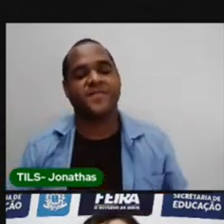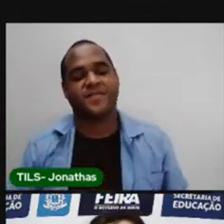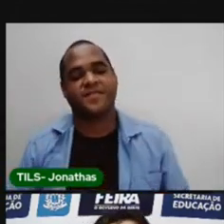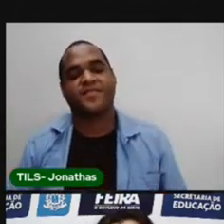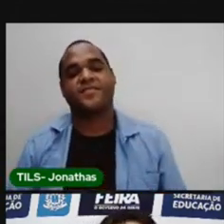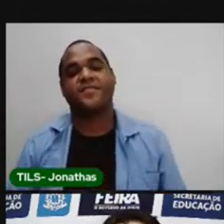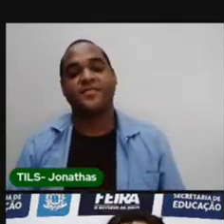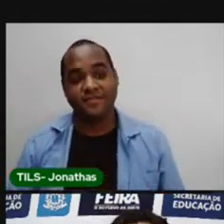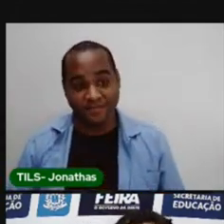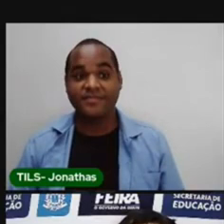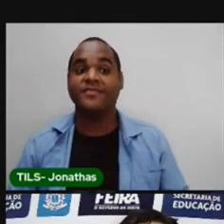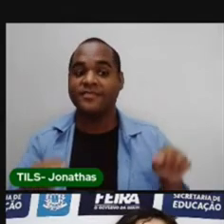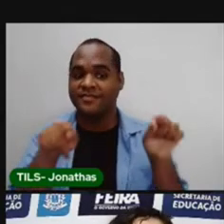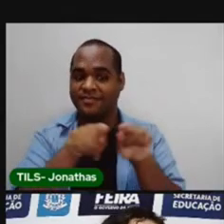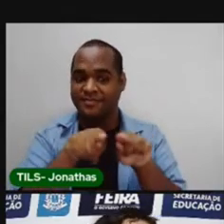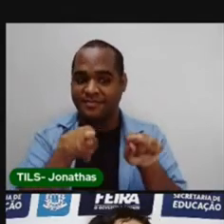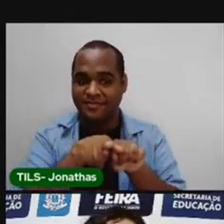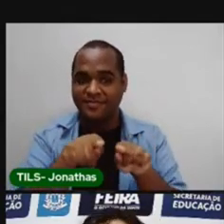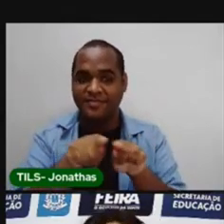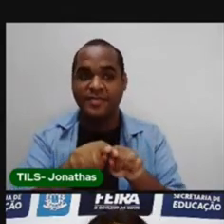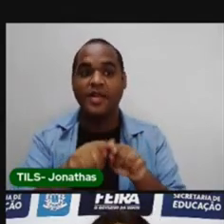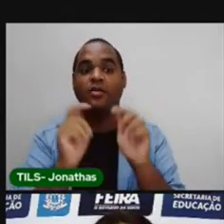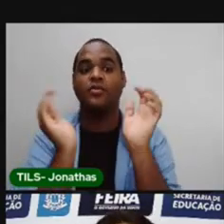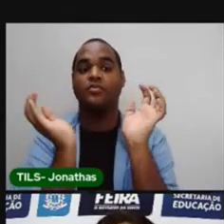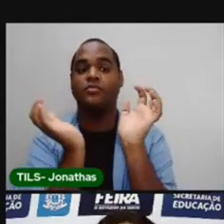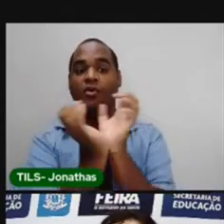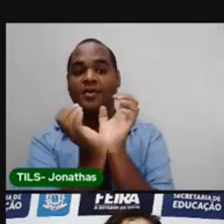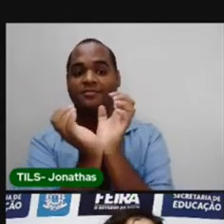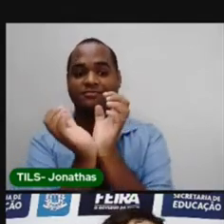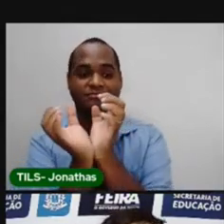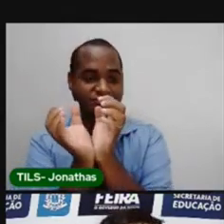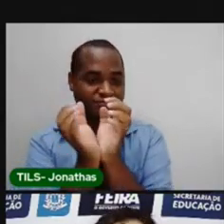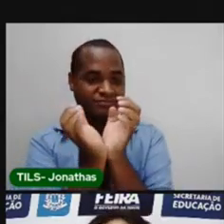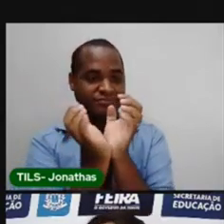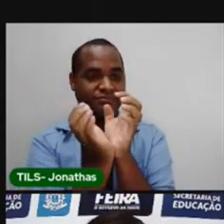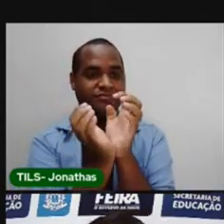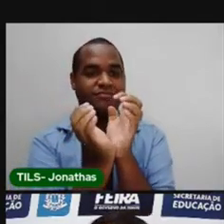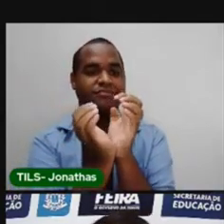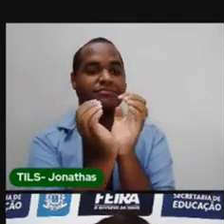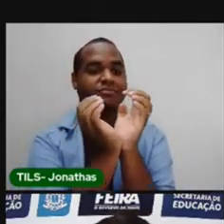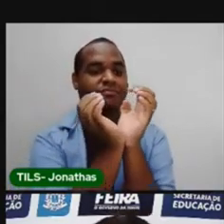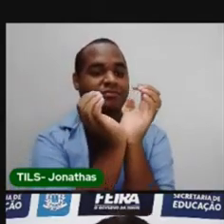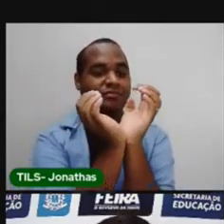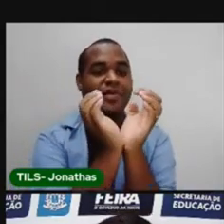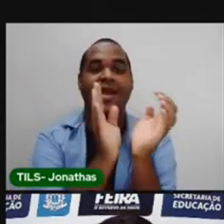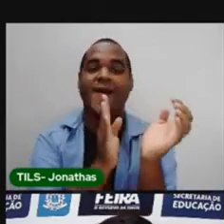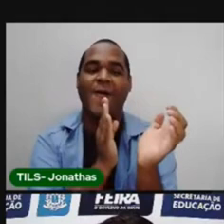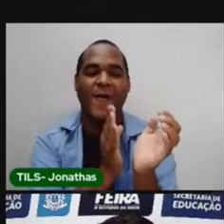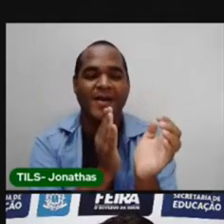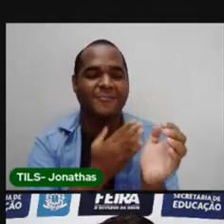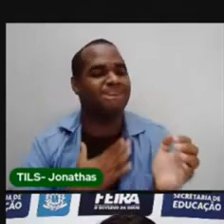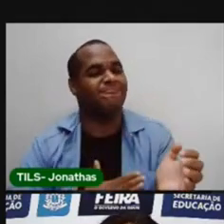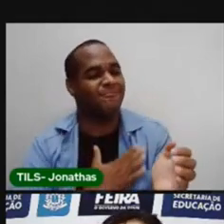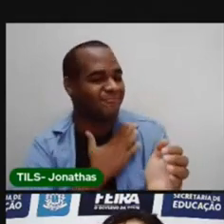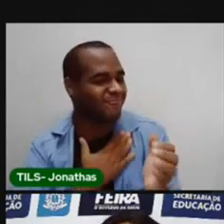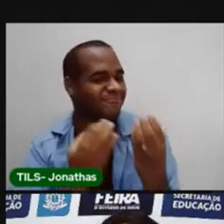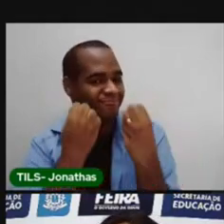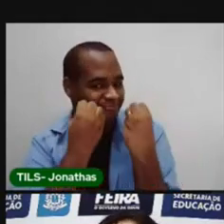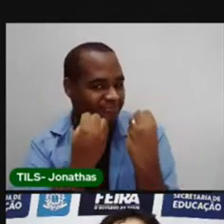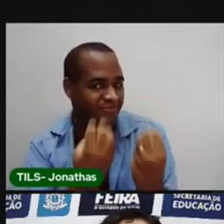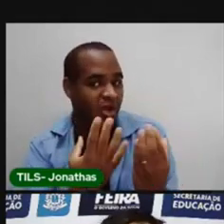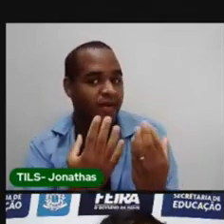Nós temos também o tomba. Eu gosto do tomba porque eu moro no tomba, sabe?